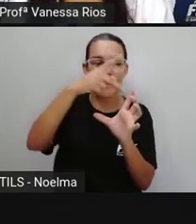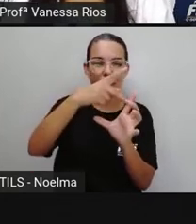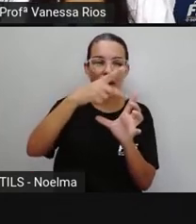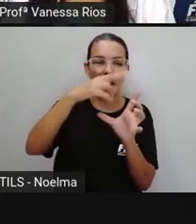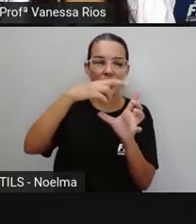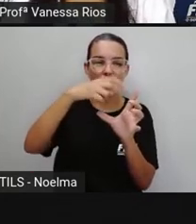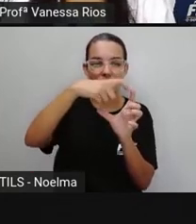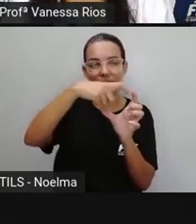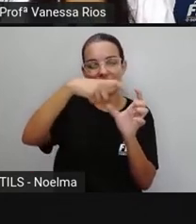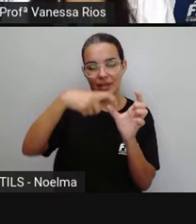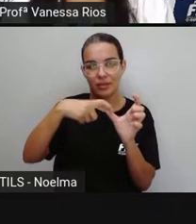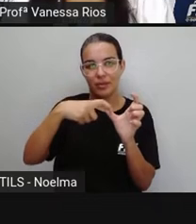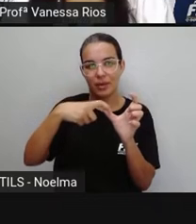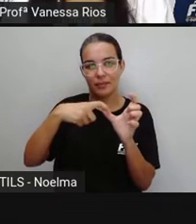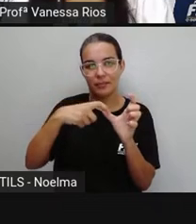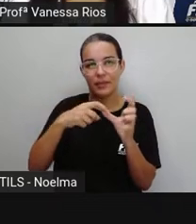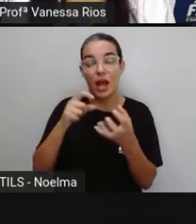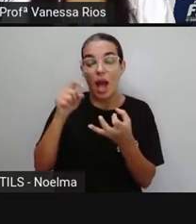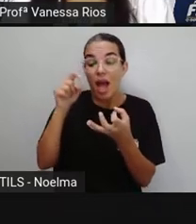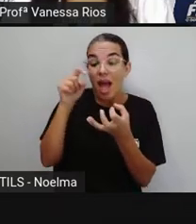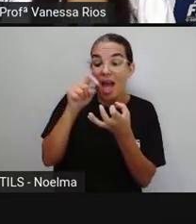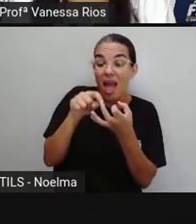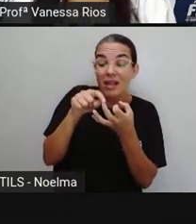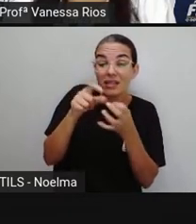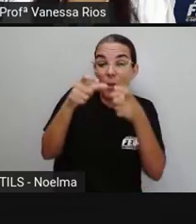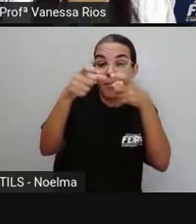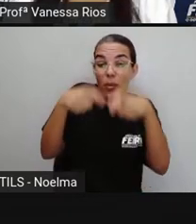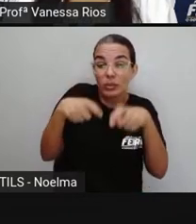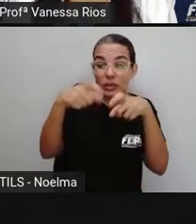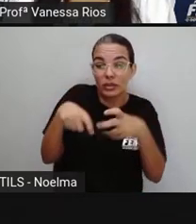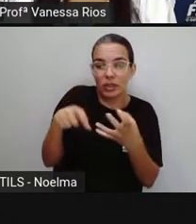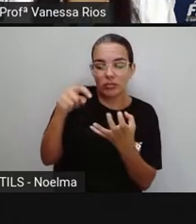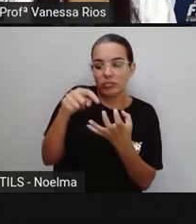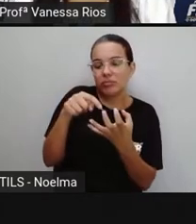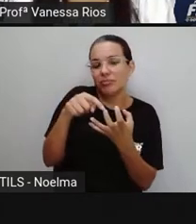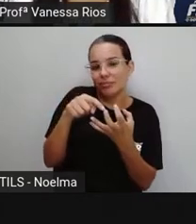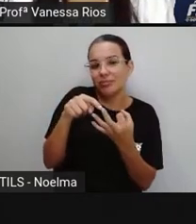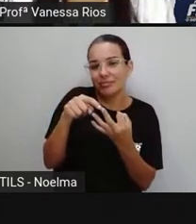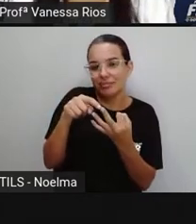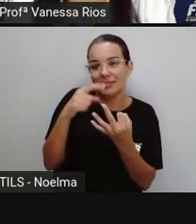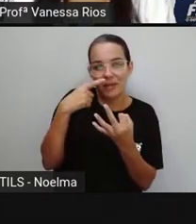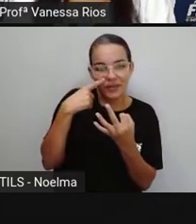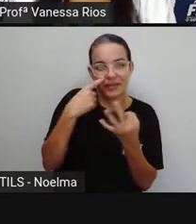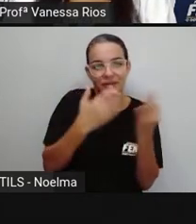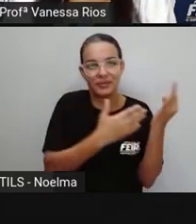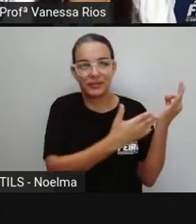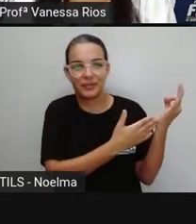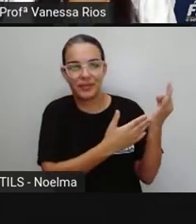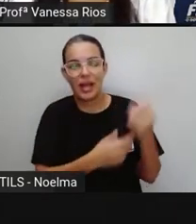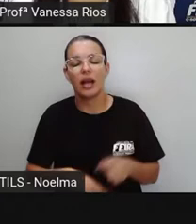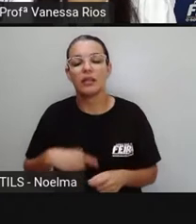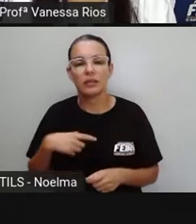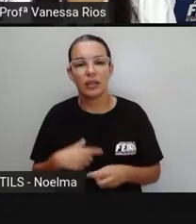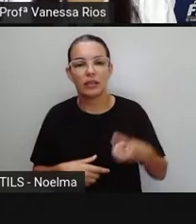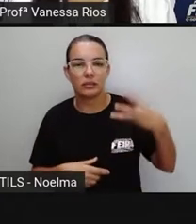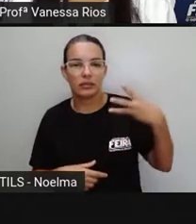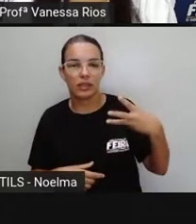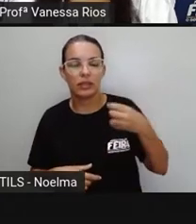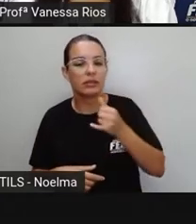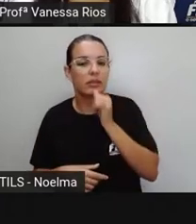tônica é a antepenúltima sílaba. E a pró traz aí também três exemplos,